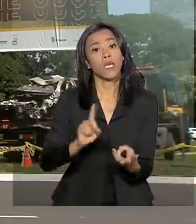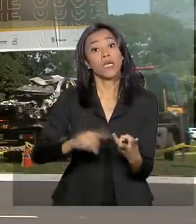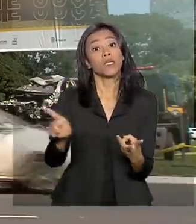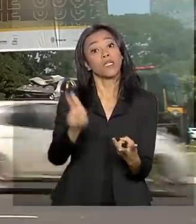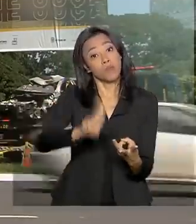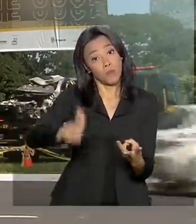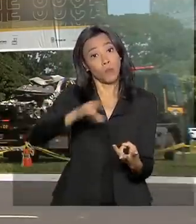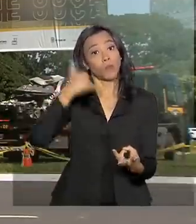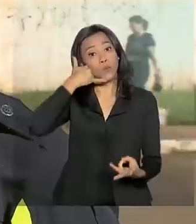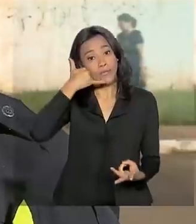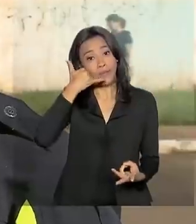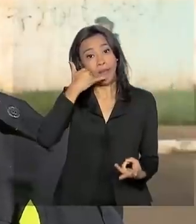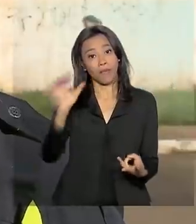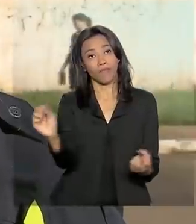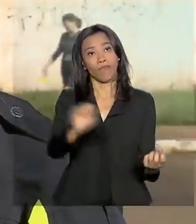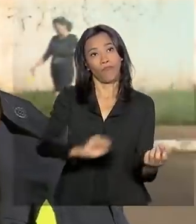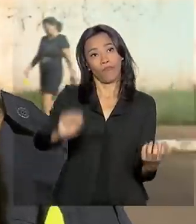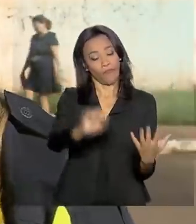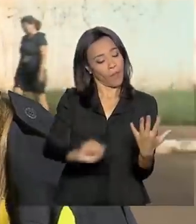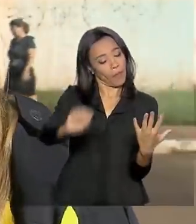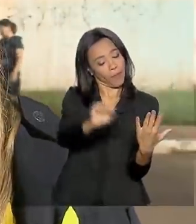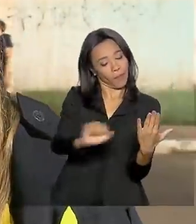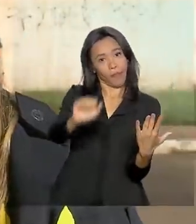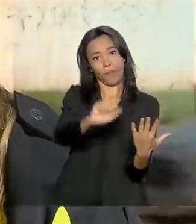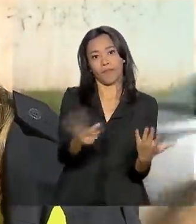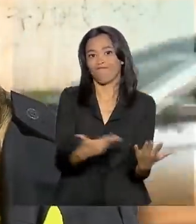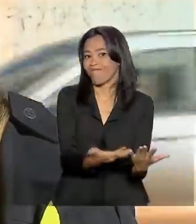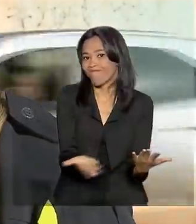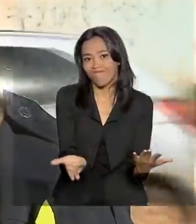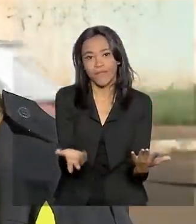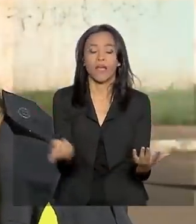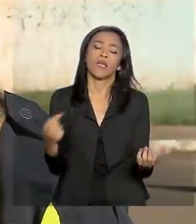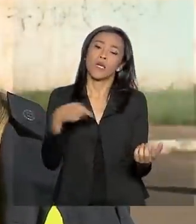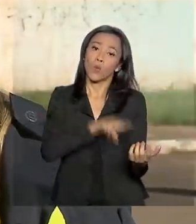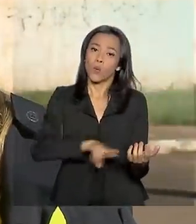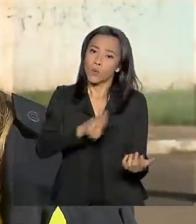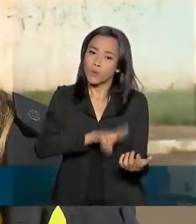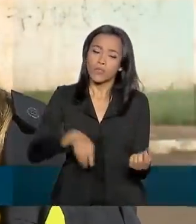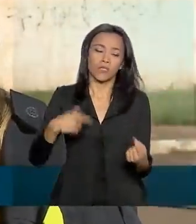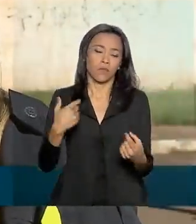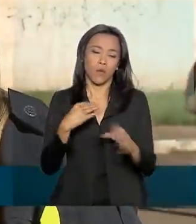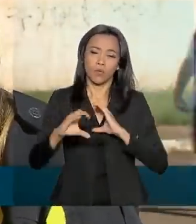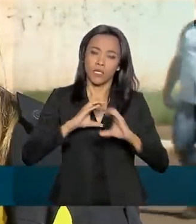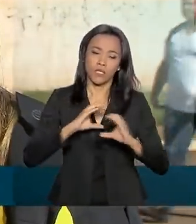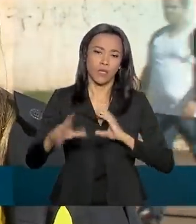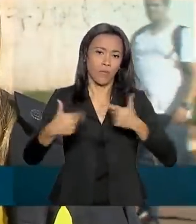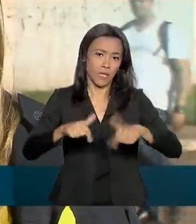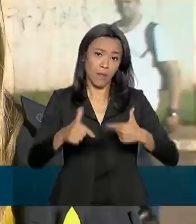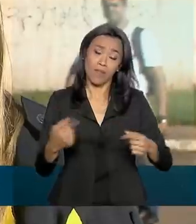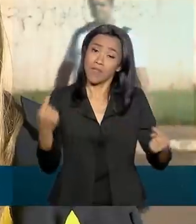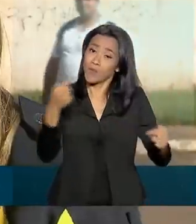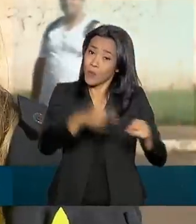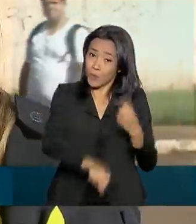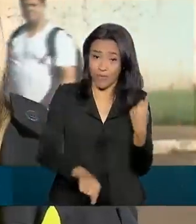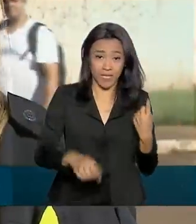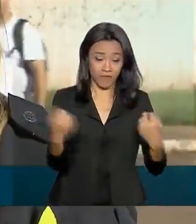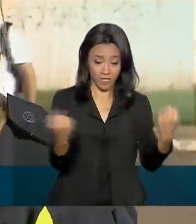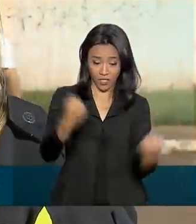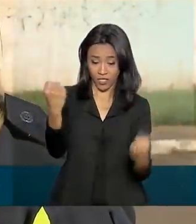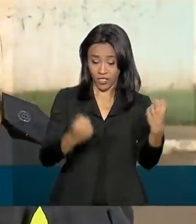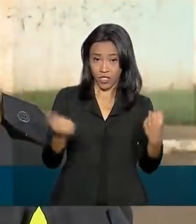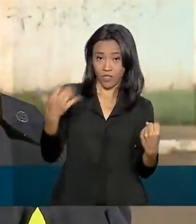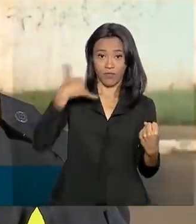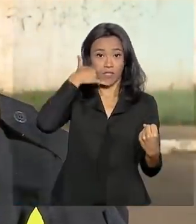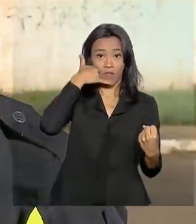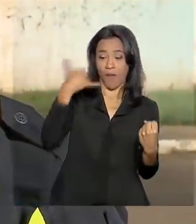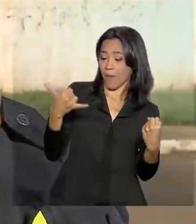do celular ao volante. As pessoas querendo ou não utilizam para comunicação, para trabalho, só que essa combinação de direção e celular, ela